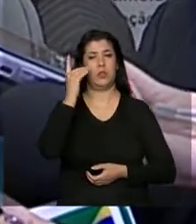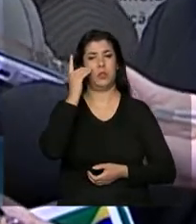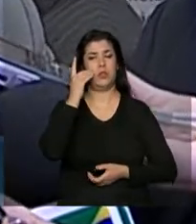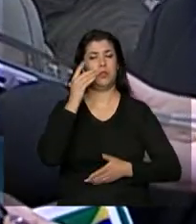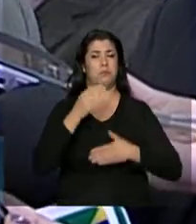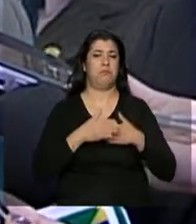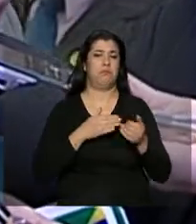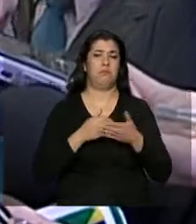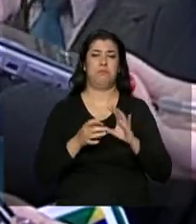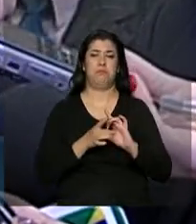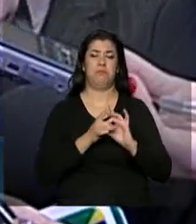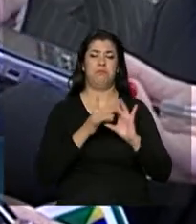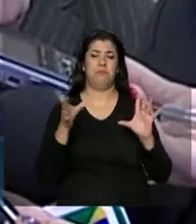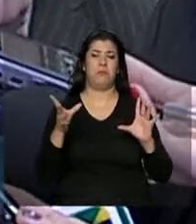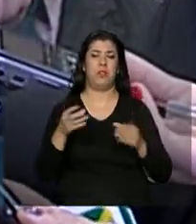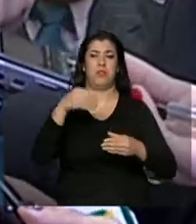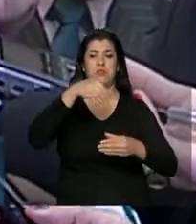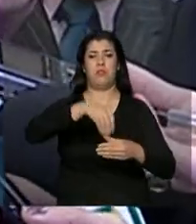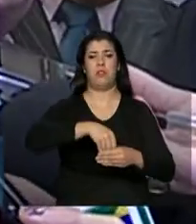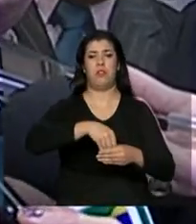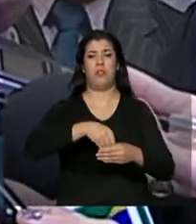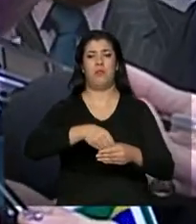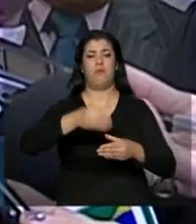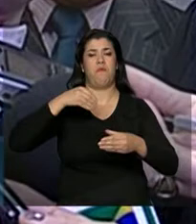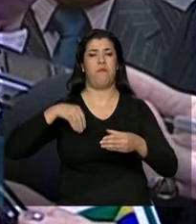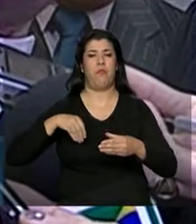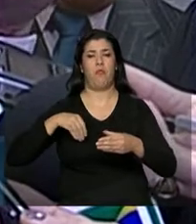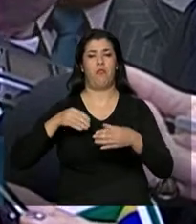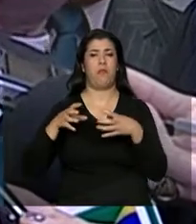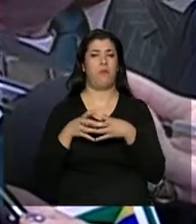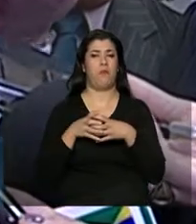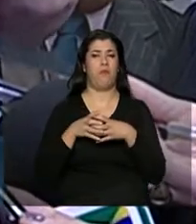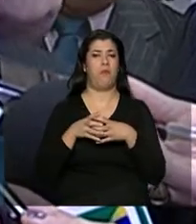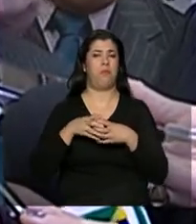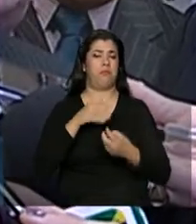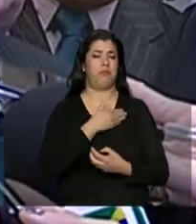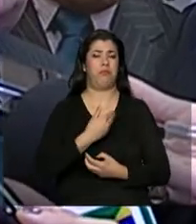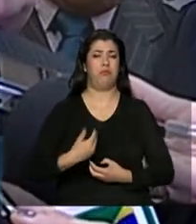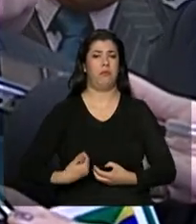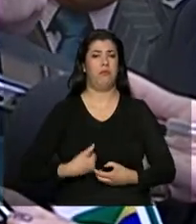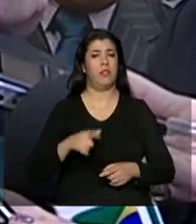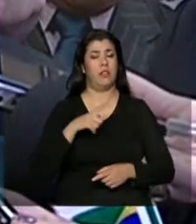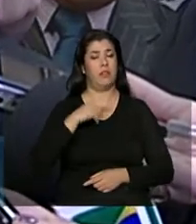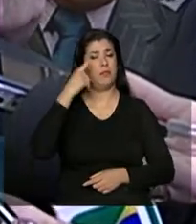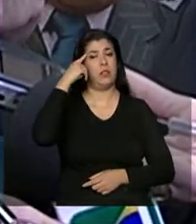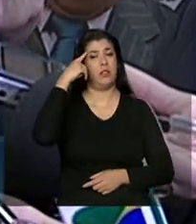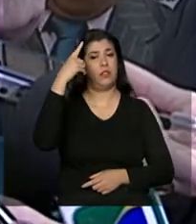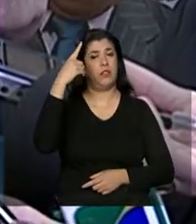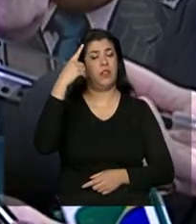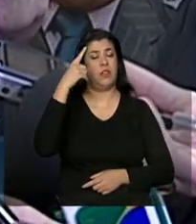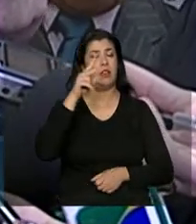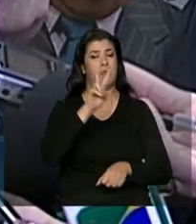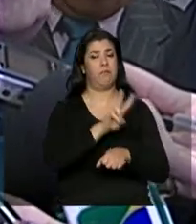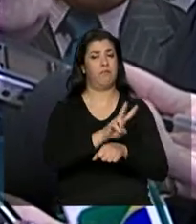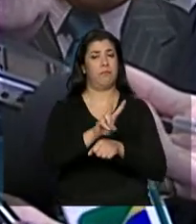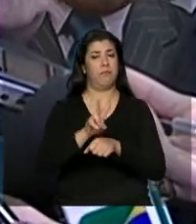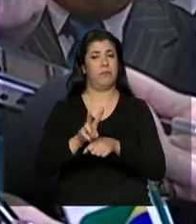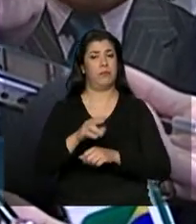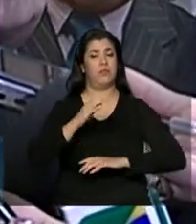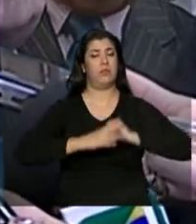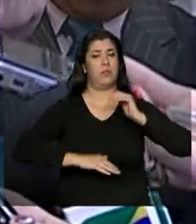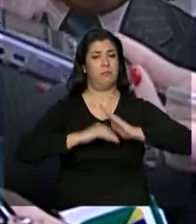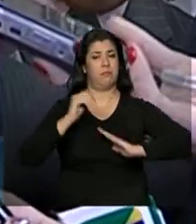governo ou fora do governo. Nós temos uma posição clara, ideológica e política favorável a todas as ações